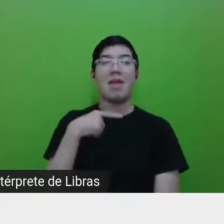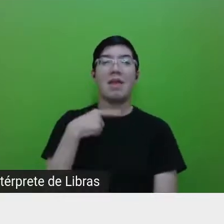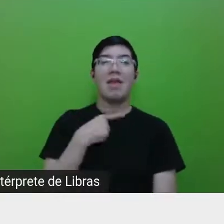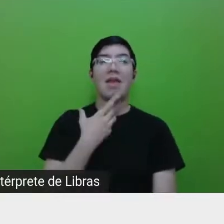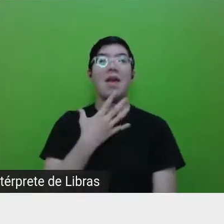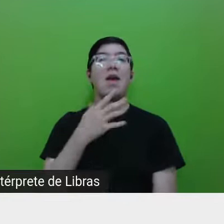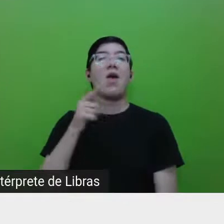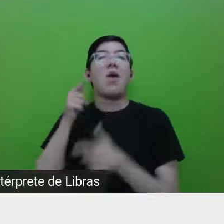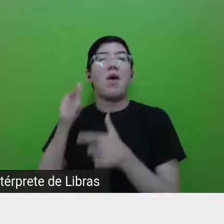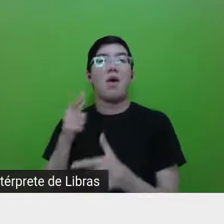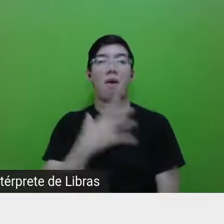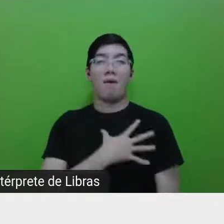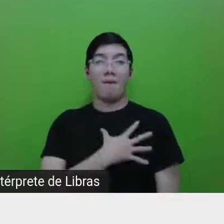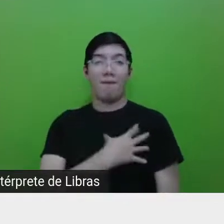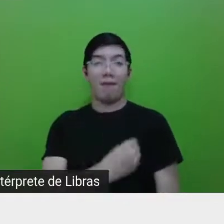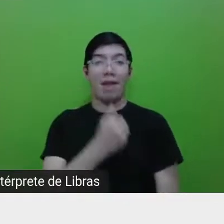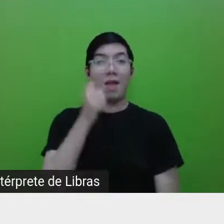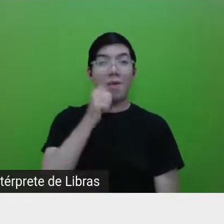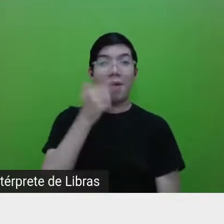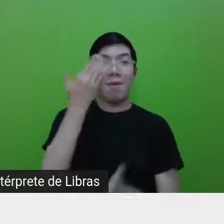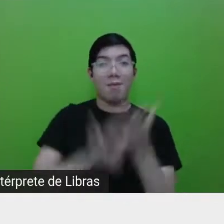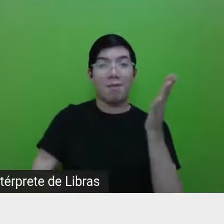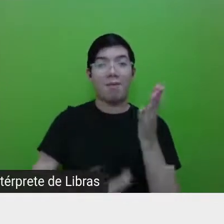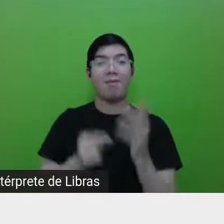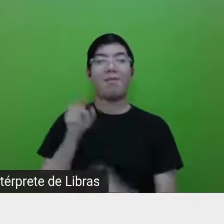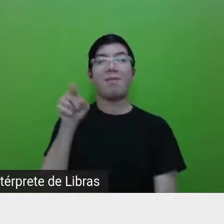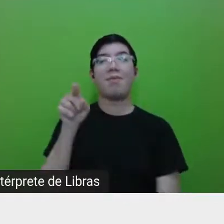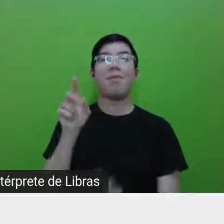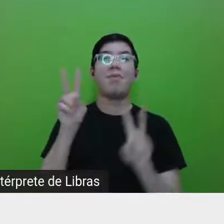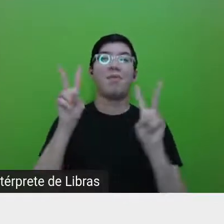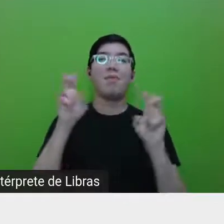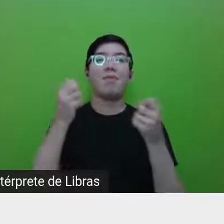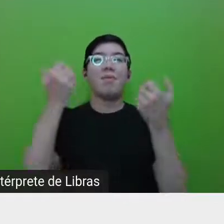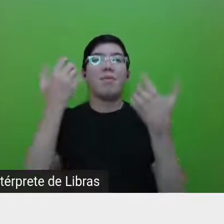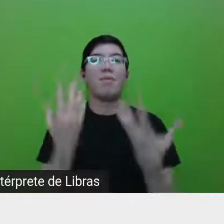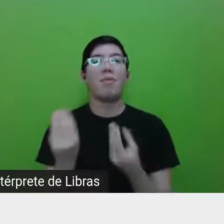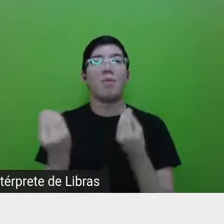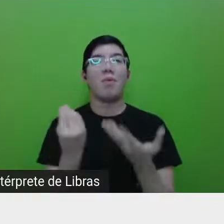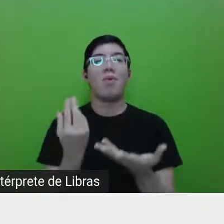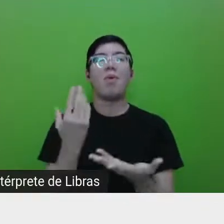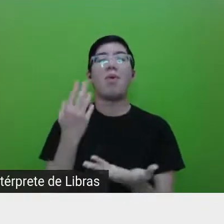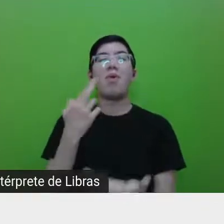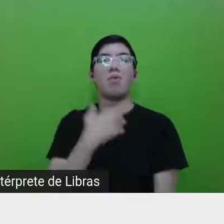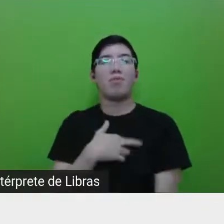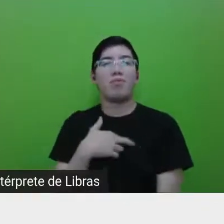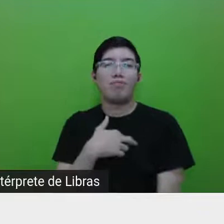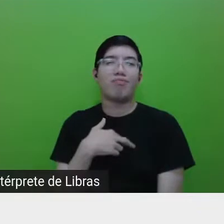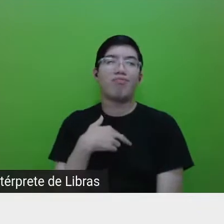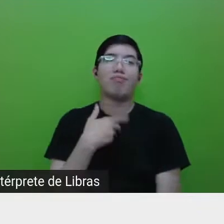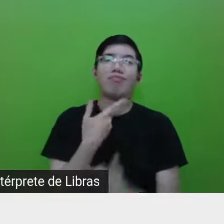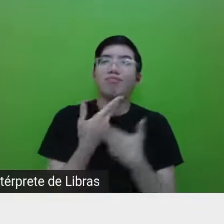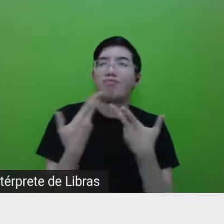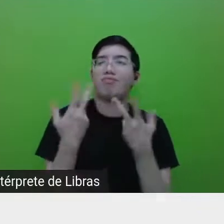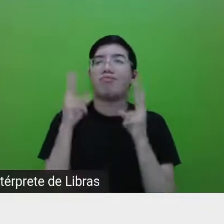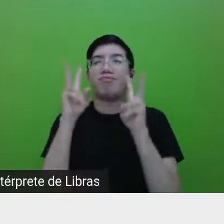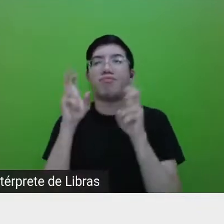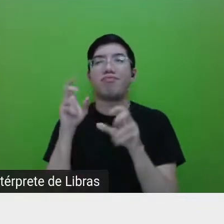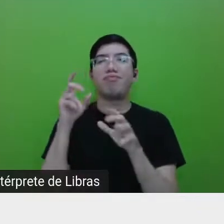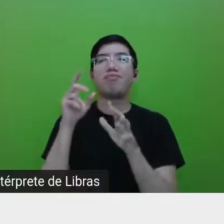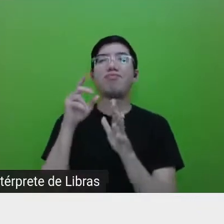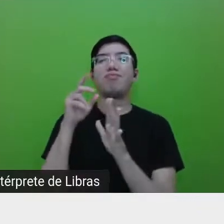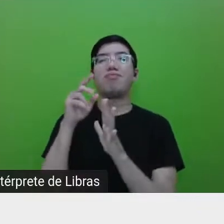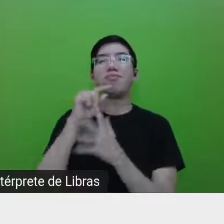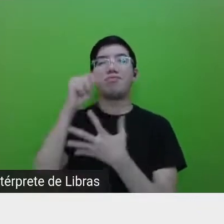conversar um pouco sobre a maternidade sem romantismos, né? Então, para falar sobre esse livro,